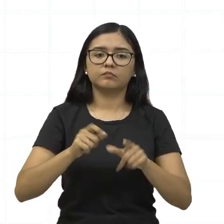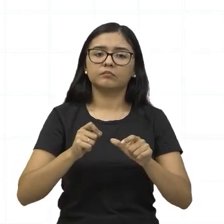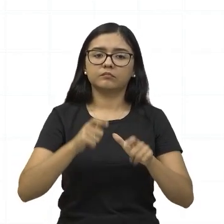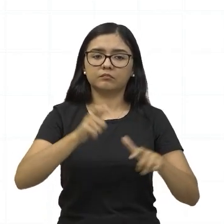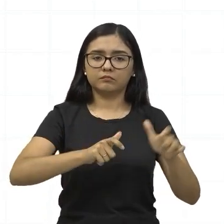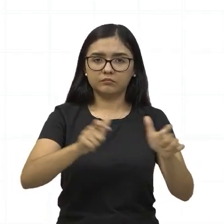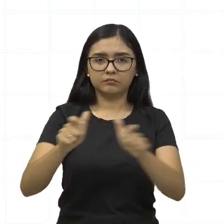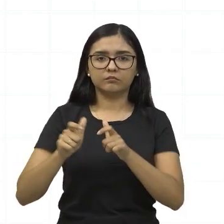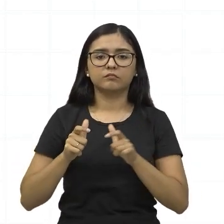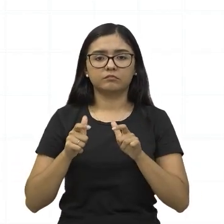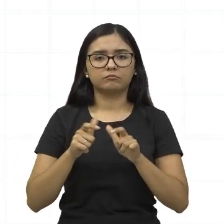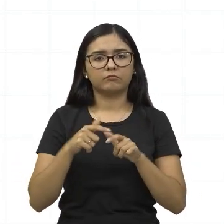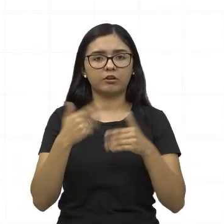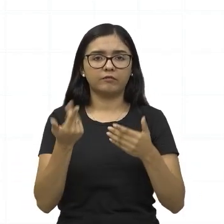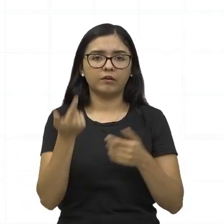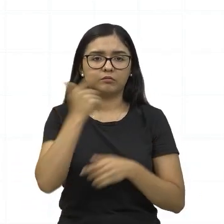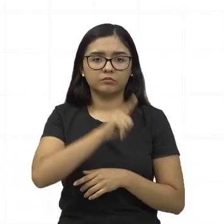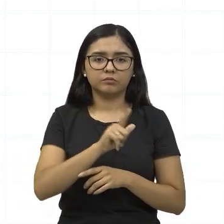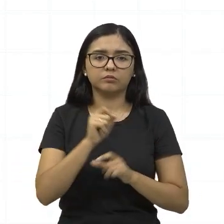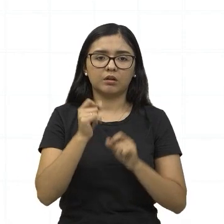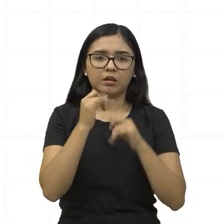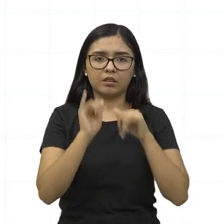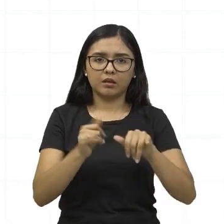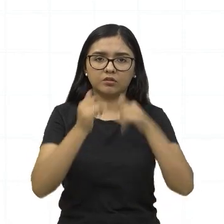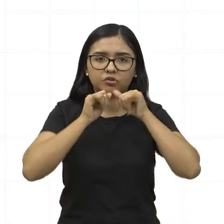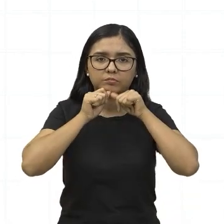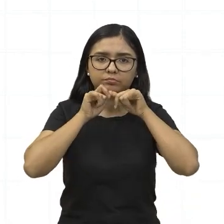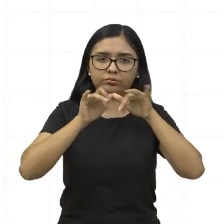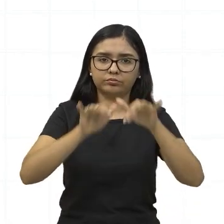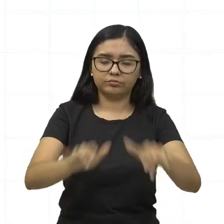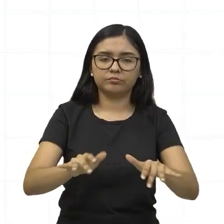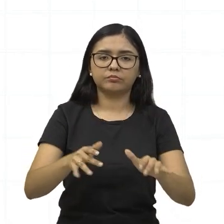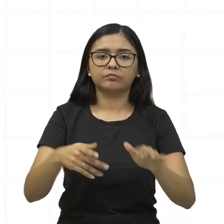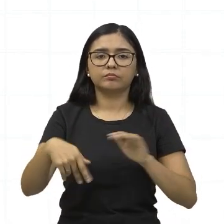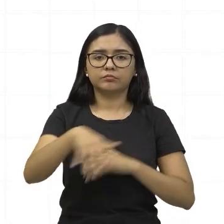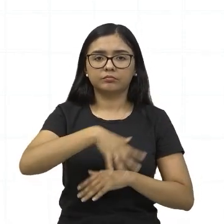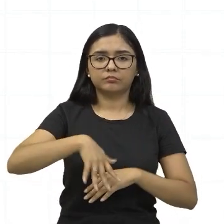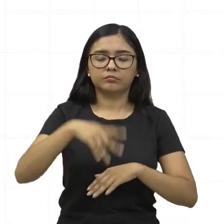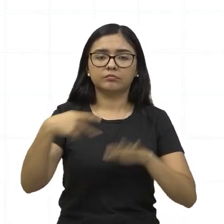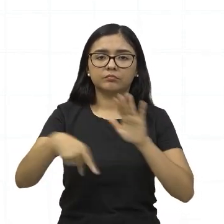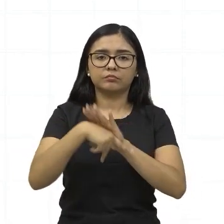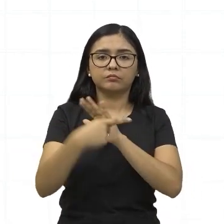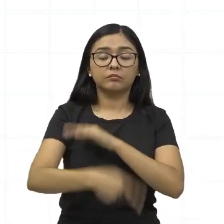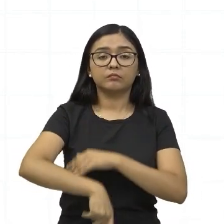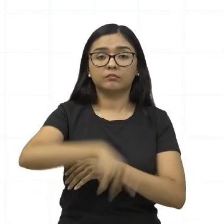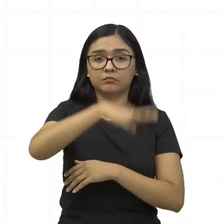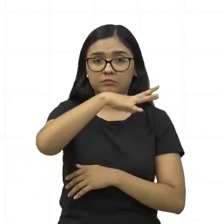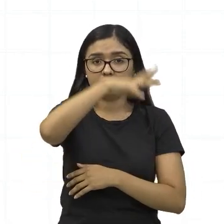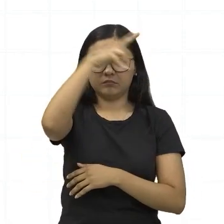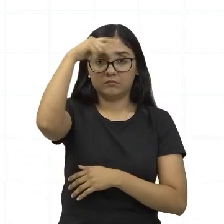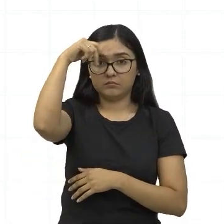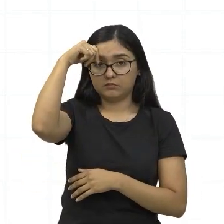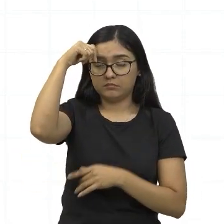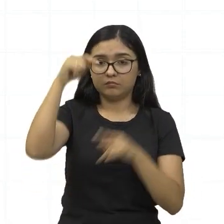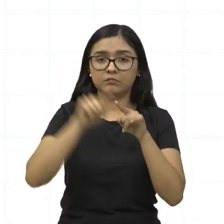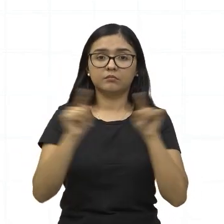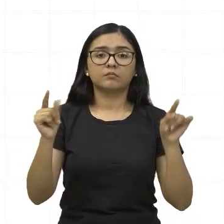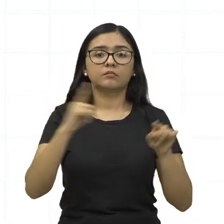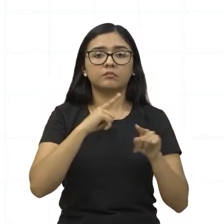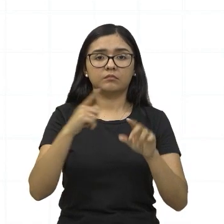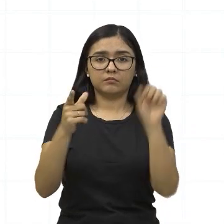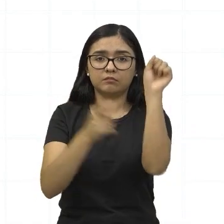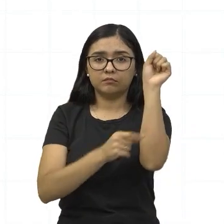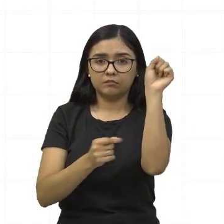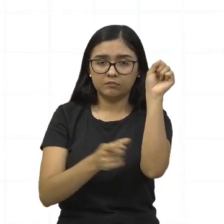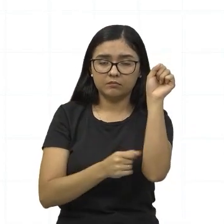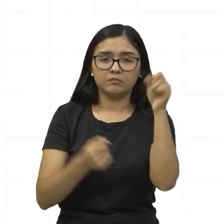suprir a necessidade de energia elétrica da região metropolitana de Manaus, não somente Manaus, mas também Iranduba,